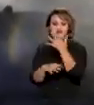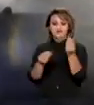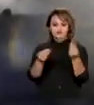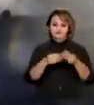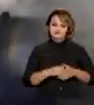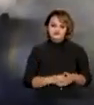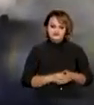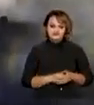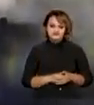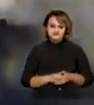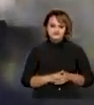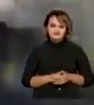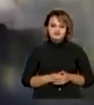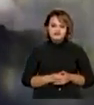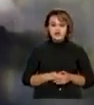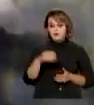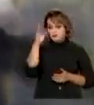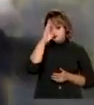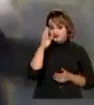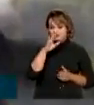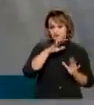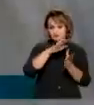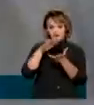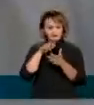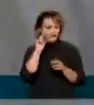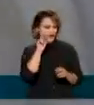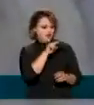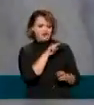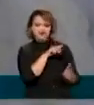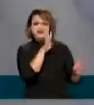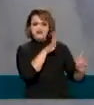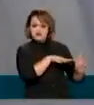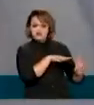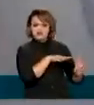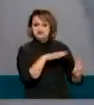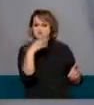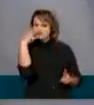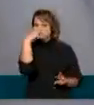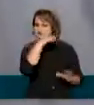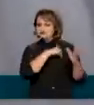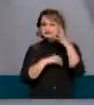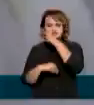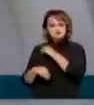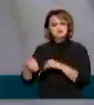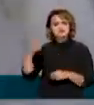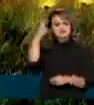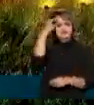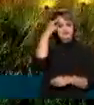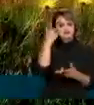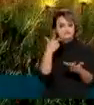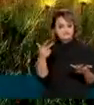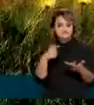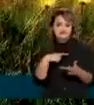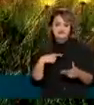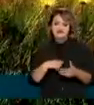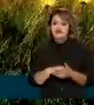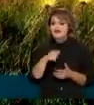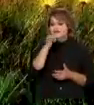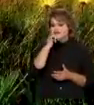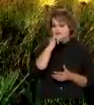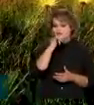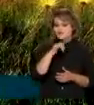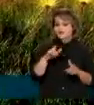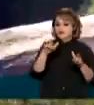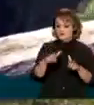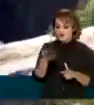O Brasil é reconhecido mundialmente pelas belezas naturais e diversidade cultural. Alguns desses locais